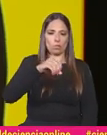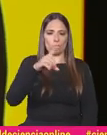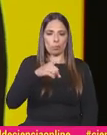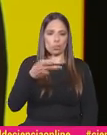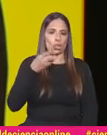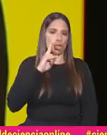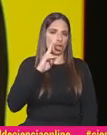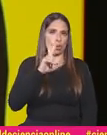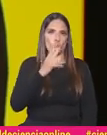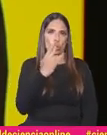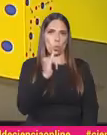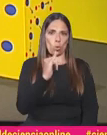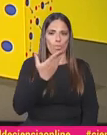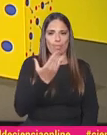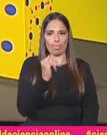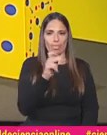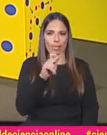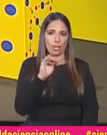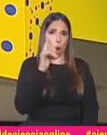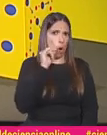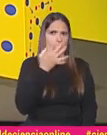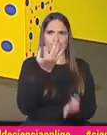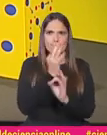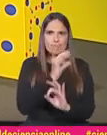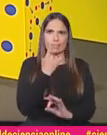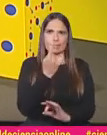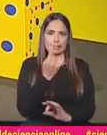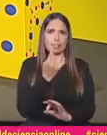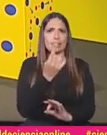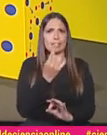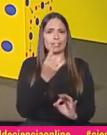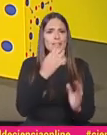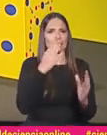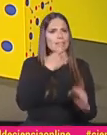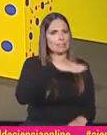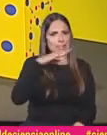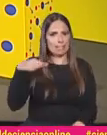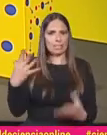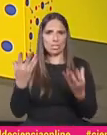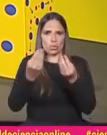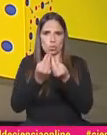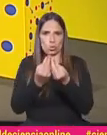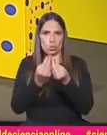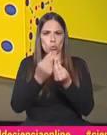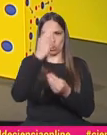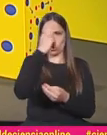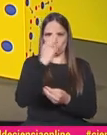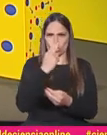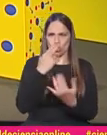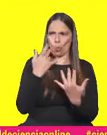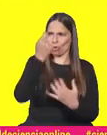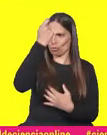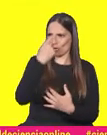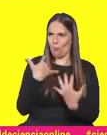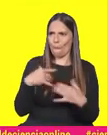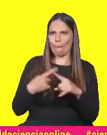que é um homem extraordinário naquilo que diz juntar ciência com histórias muito interessantes.